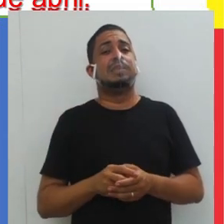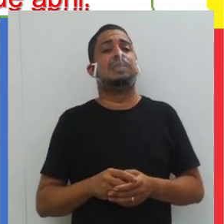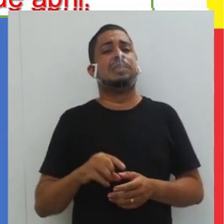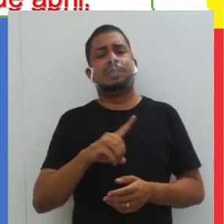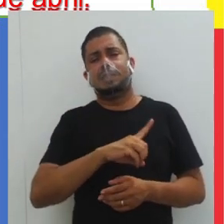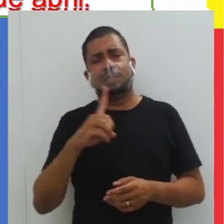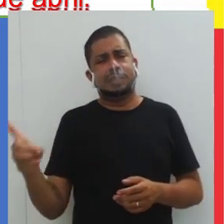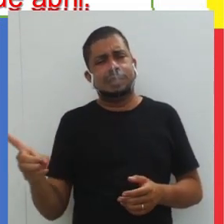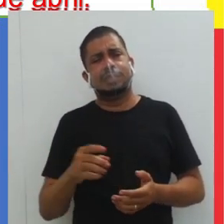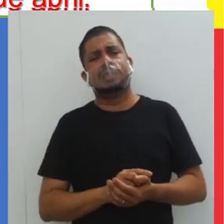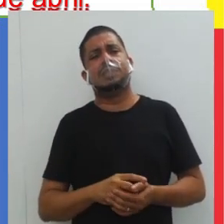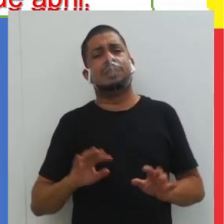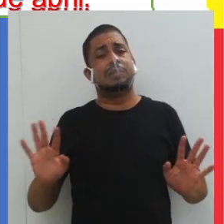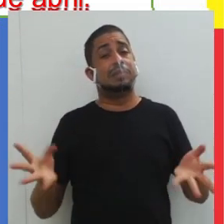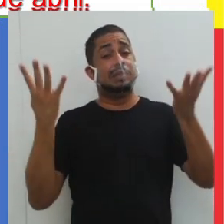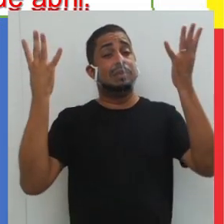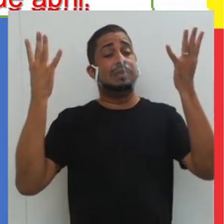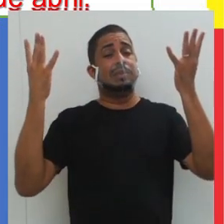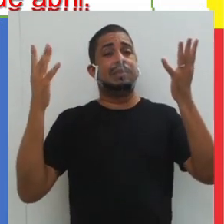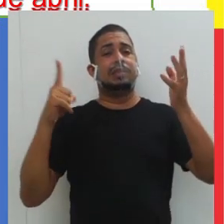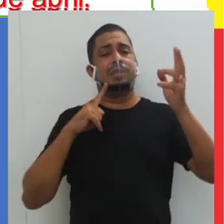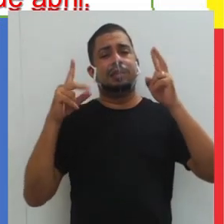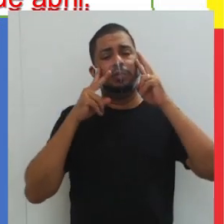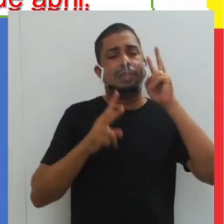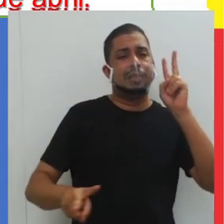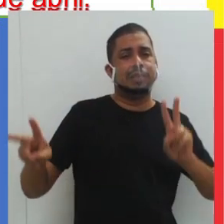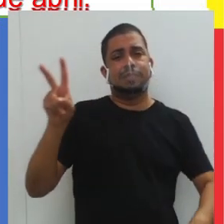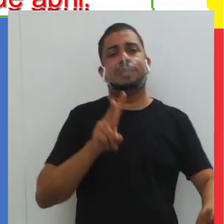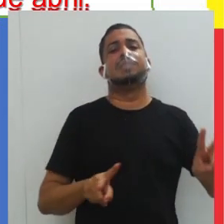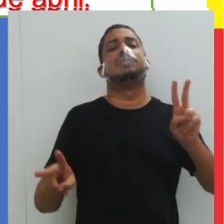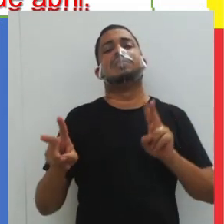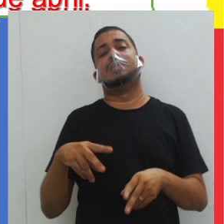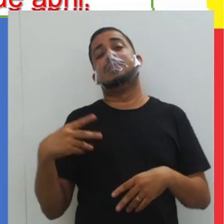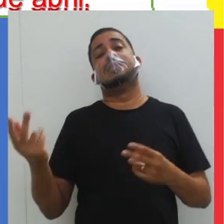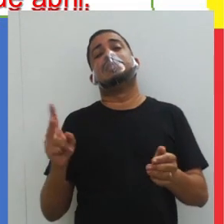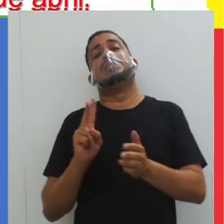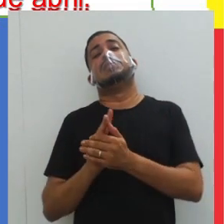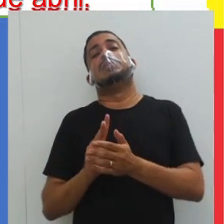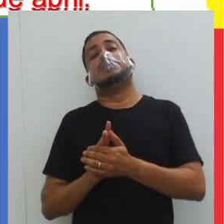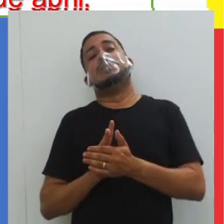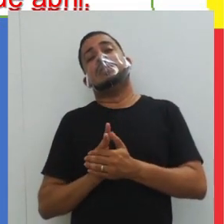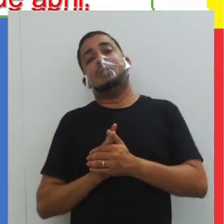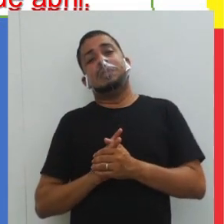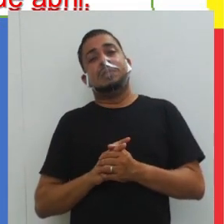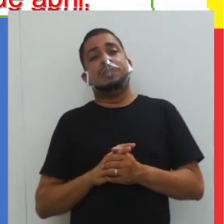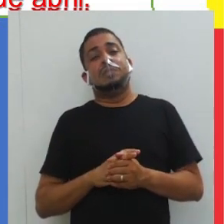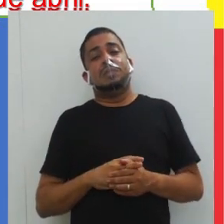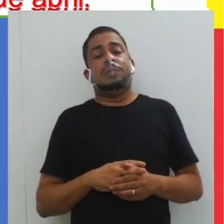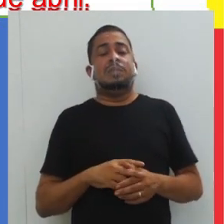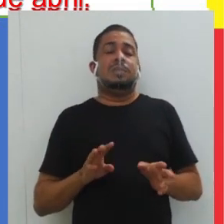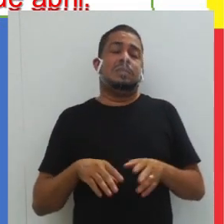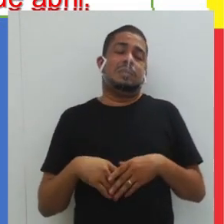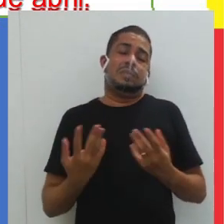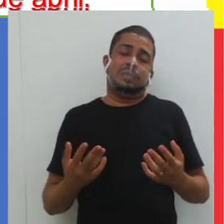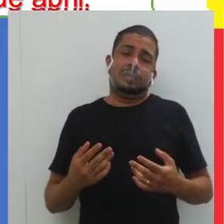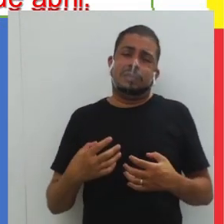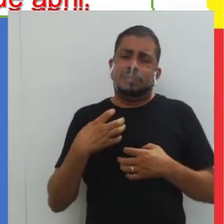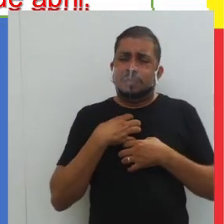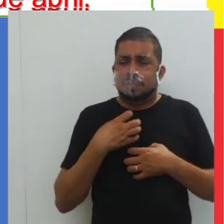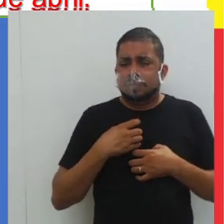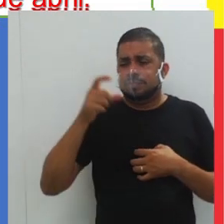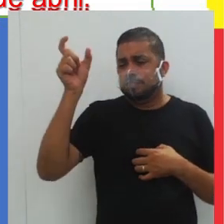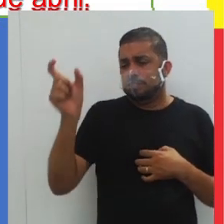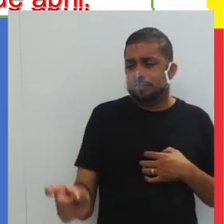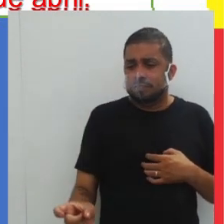comemorativas trabalham a visão de quem é o índio superficialmente, no caso indígena, de modo